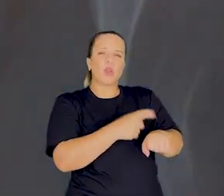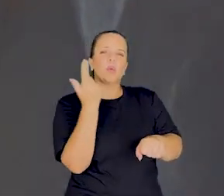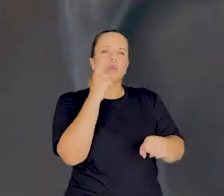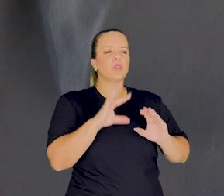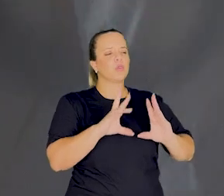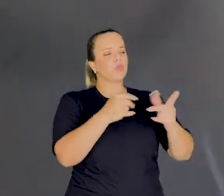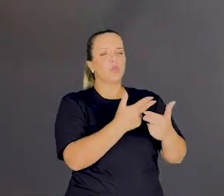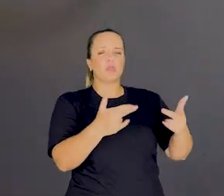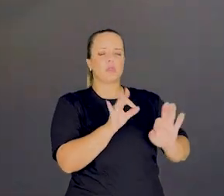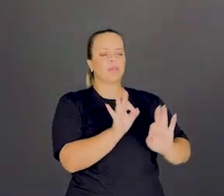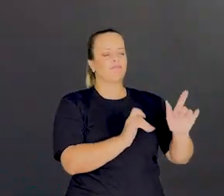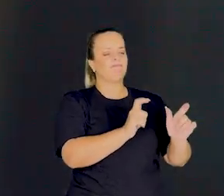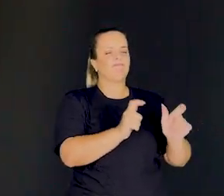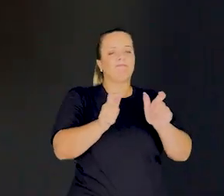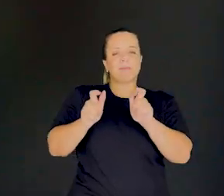tudo no lugar.